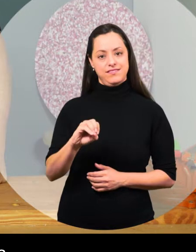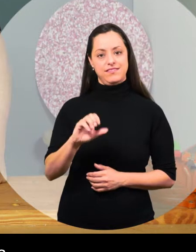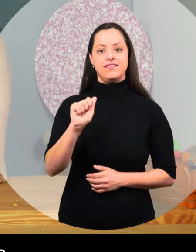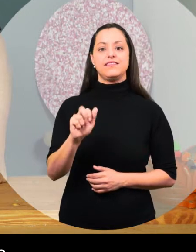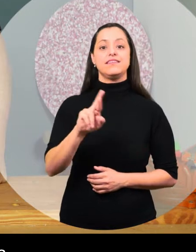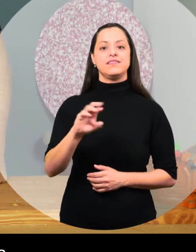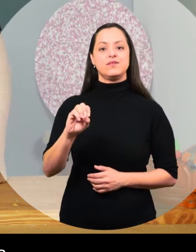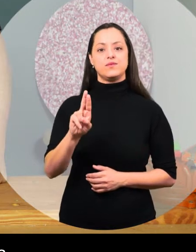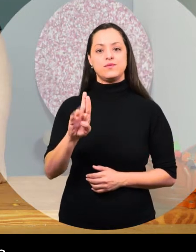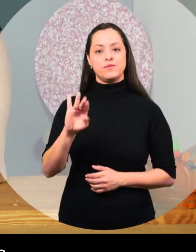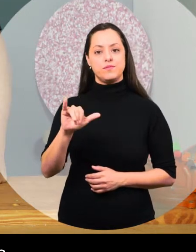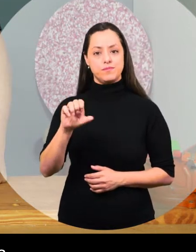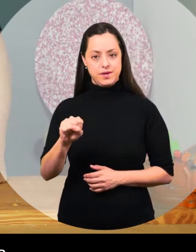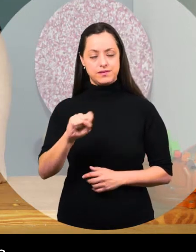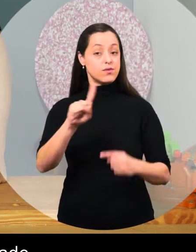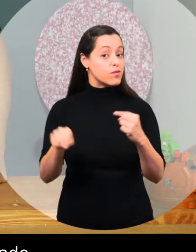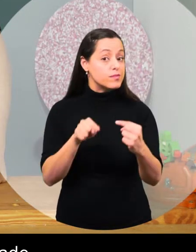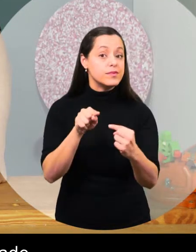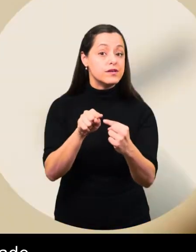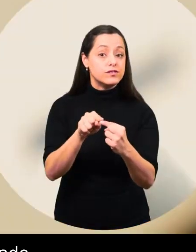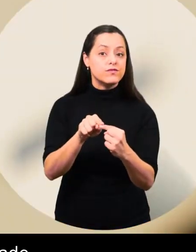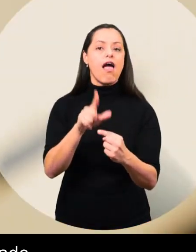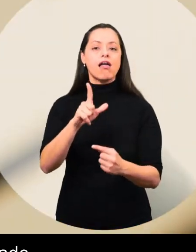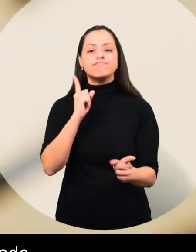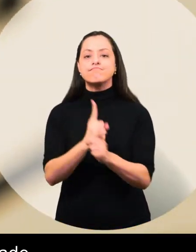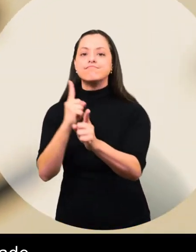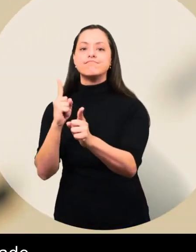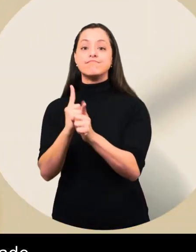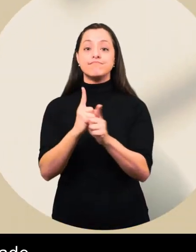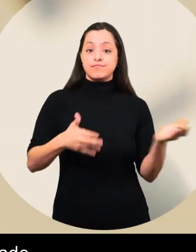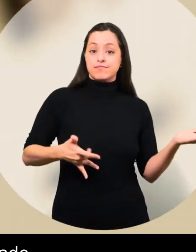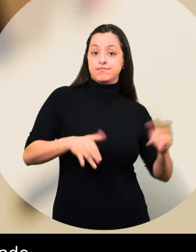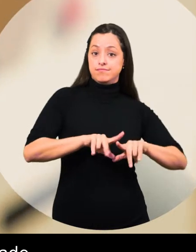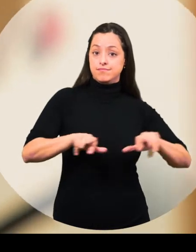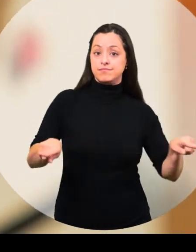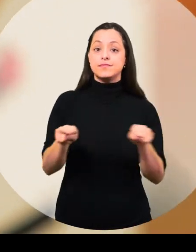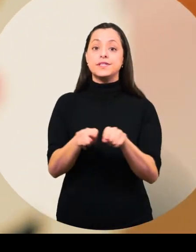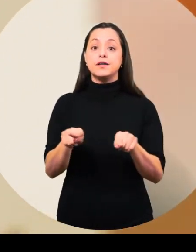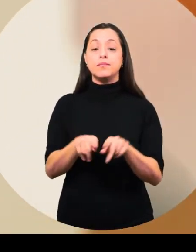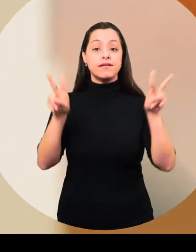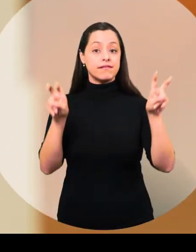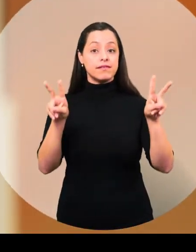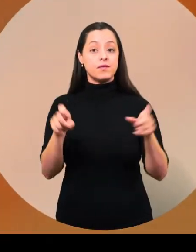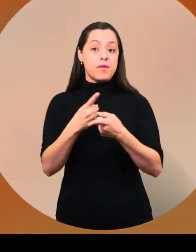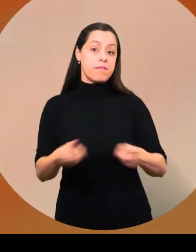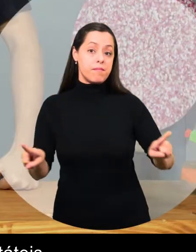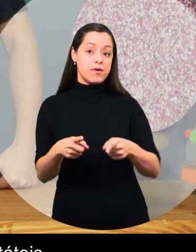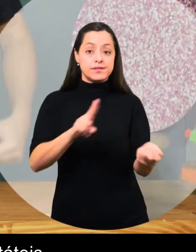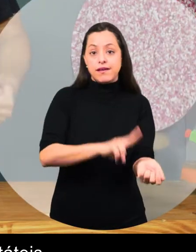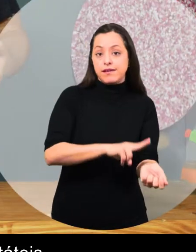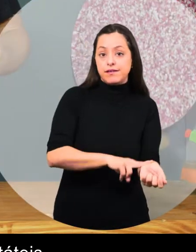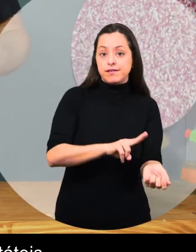poder identificar os instrumentos musicais, assim como trabalhar conceitos de musicalidade e ritmo com os estudantes.